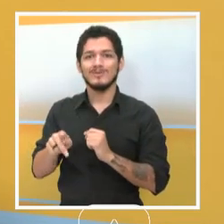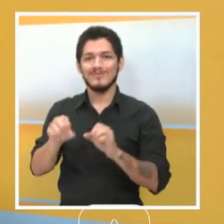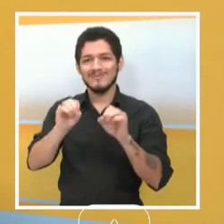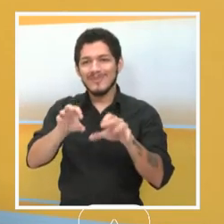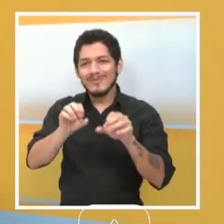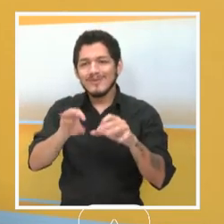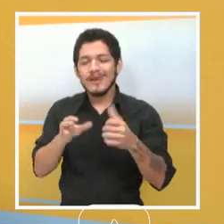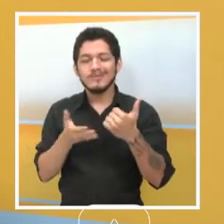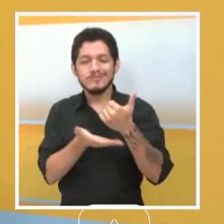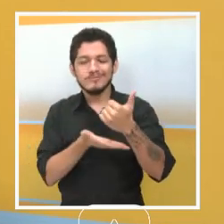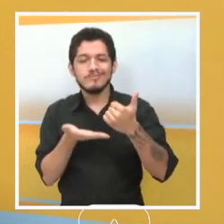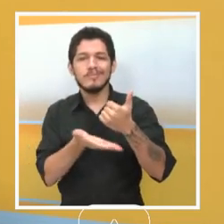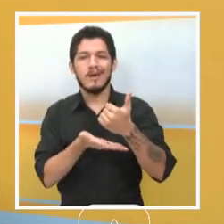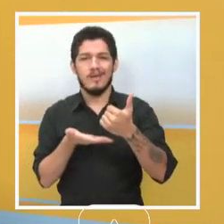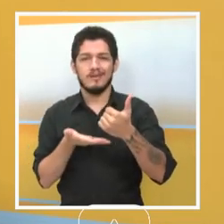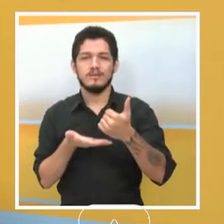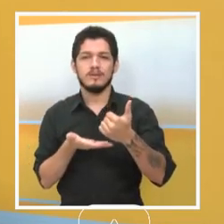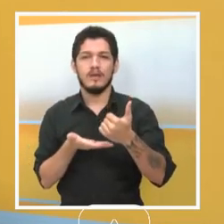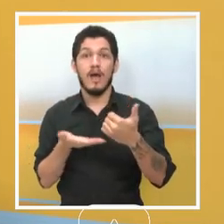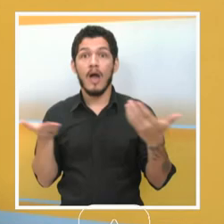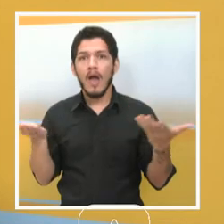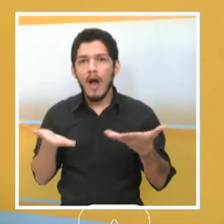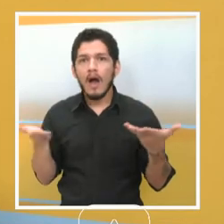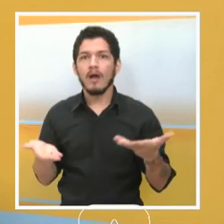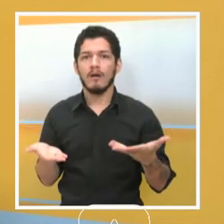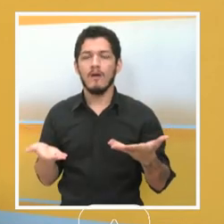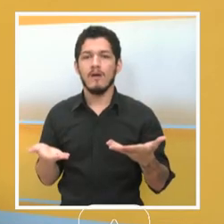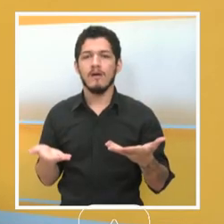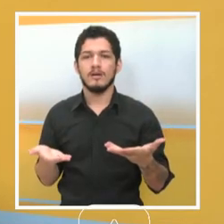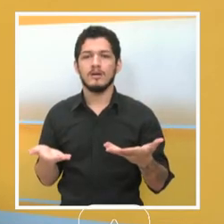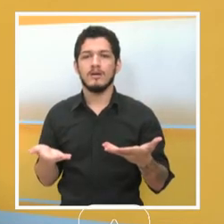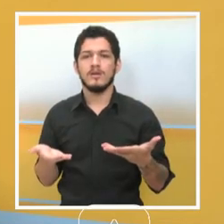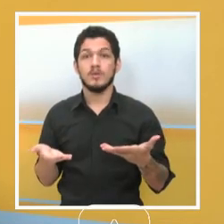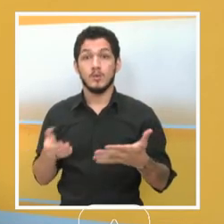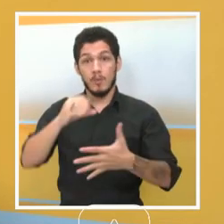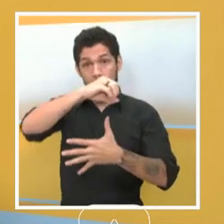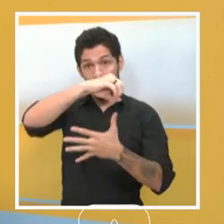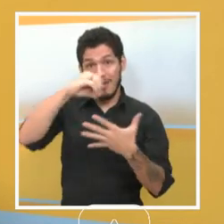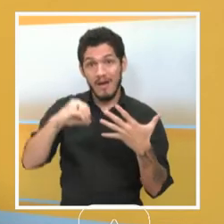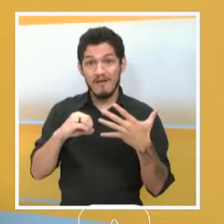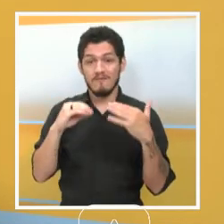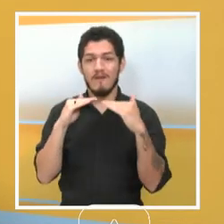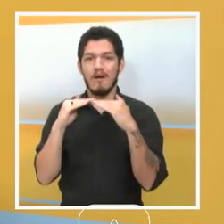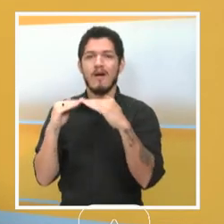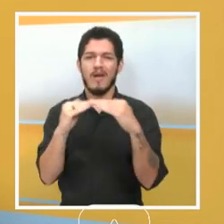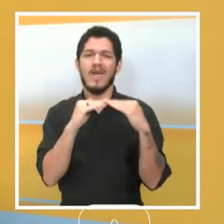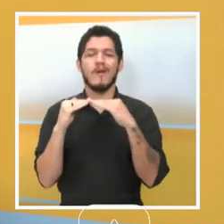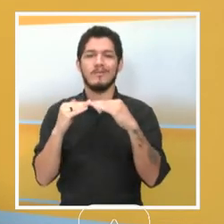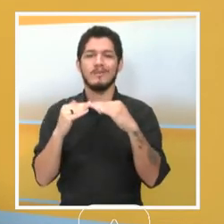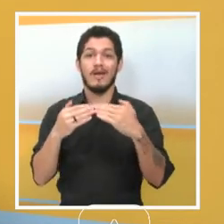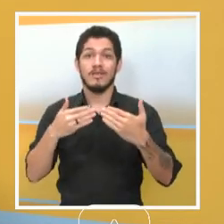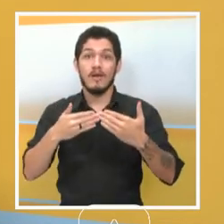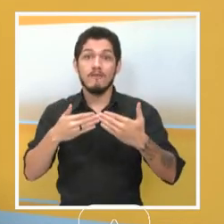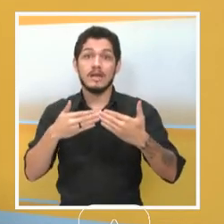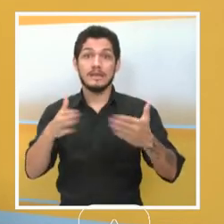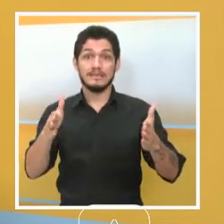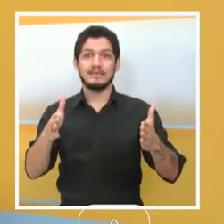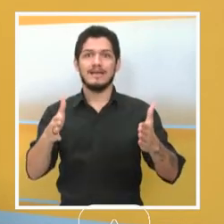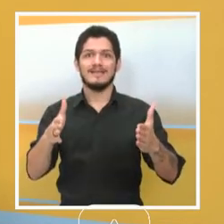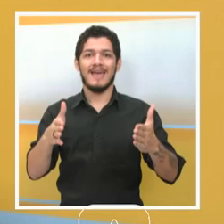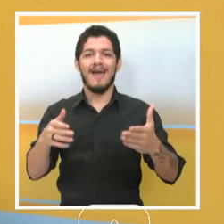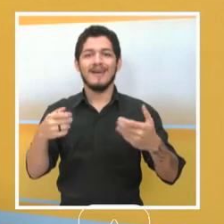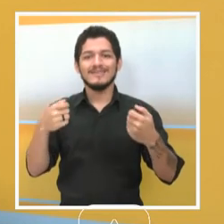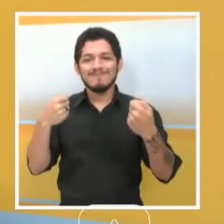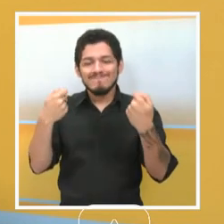E agora, nessa ação especial, como eu coloquei, que é o Parfó Equidade, está aberta a demanda social, que eu acho